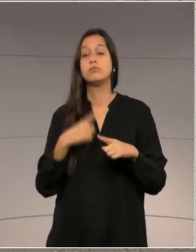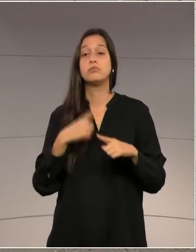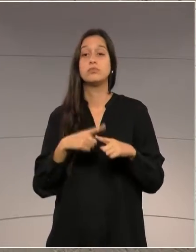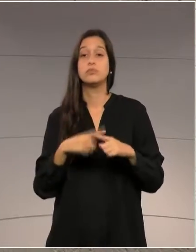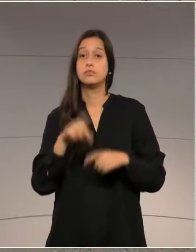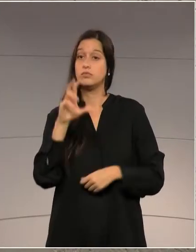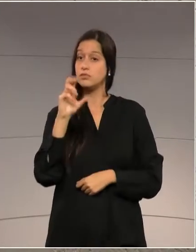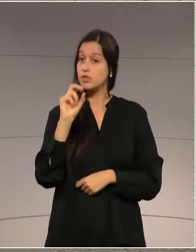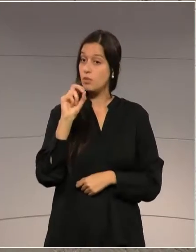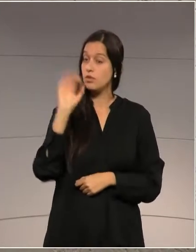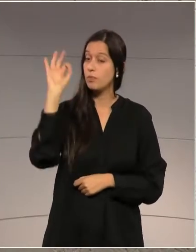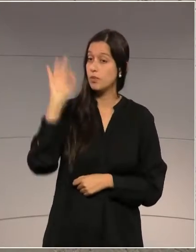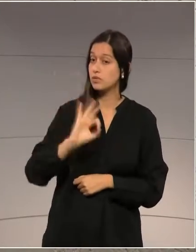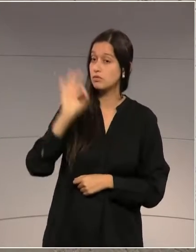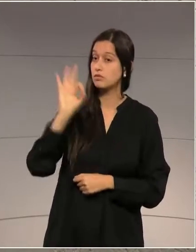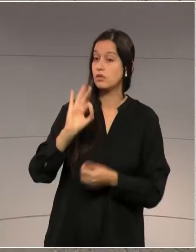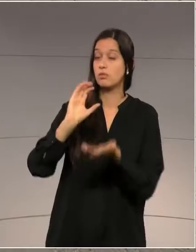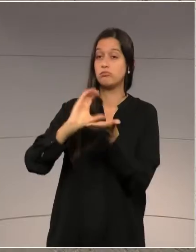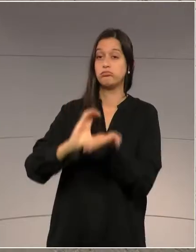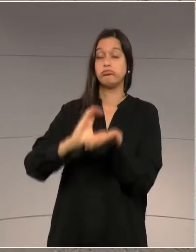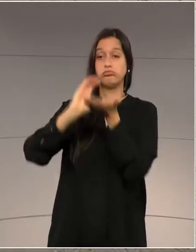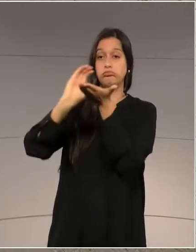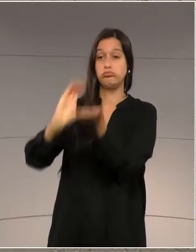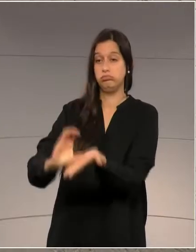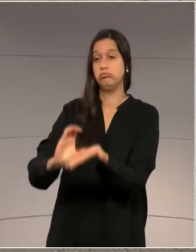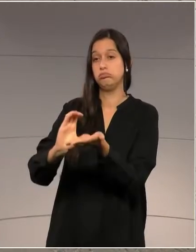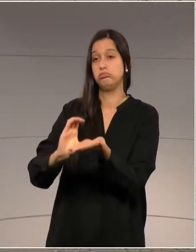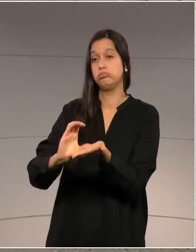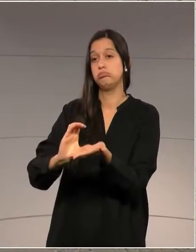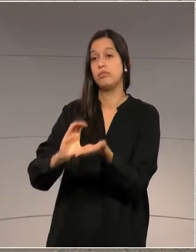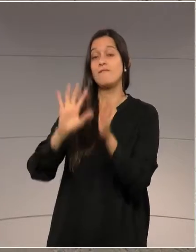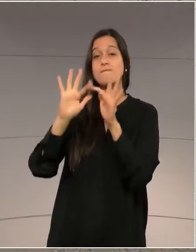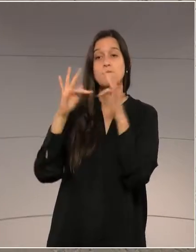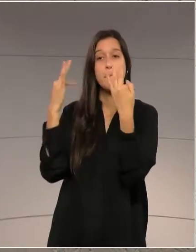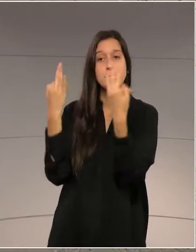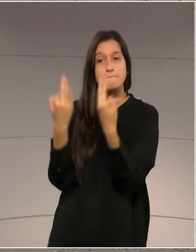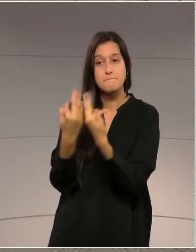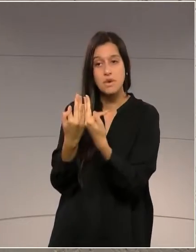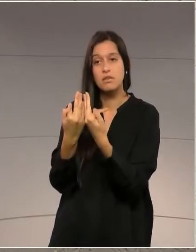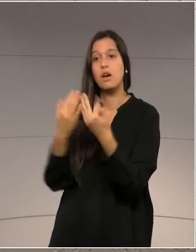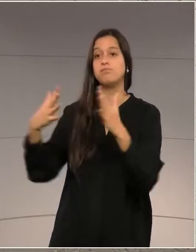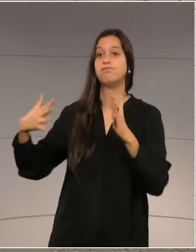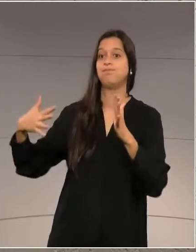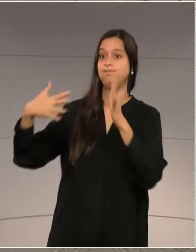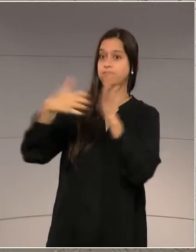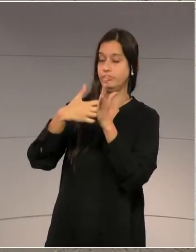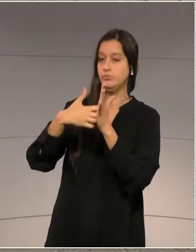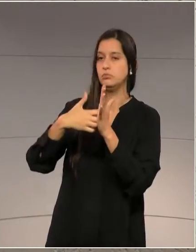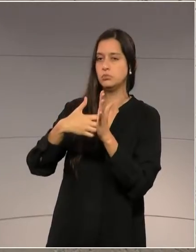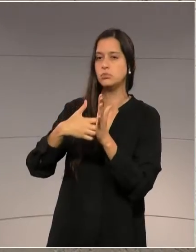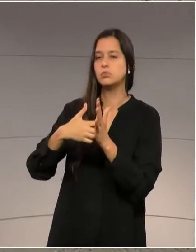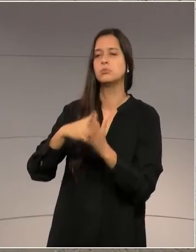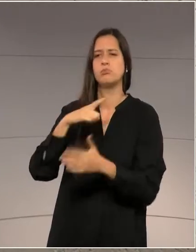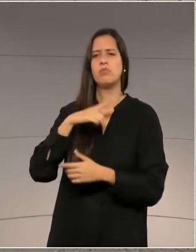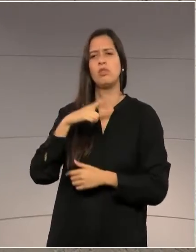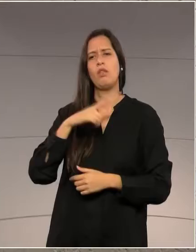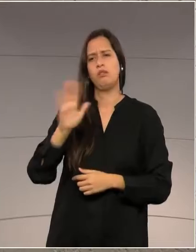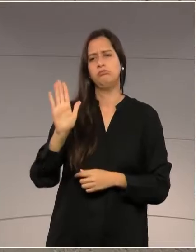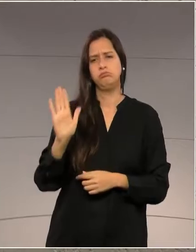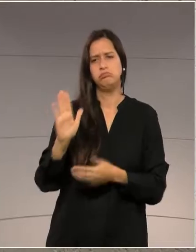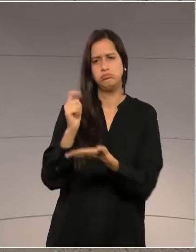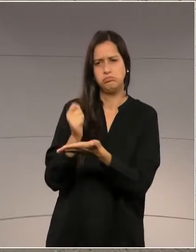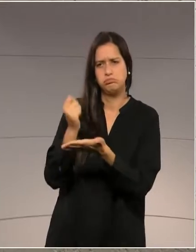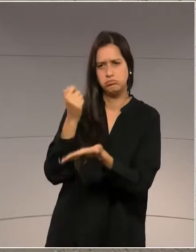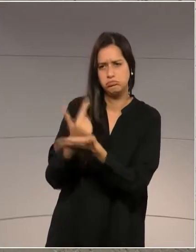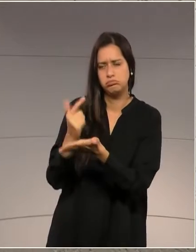vai para pagar a indenização. Foram mais de 3 milhões de brasileiros que receberam nesses dez anos. Esse ano, até o meio do ano,